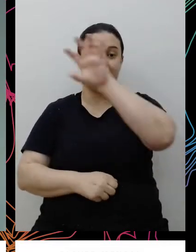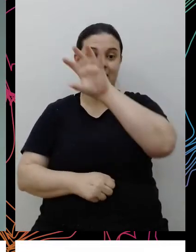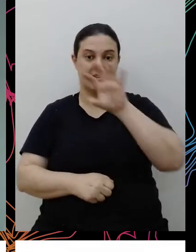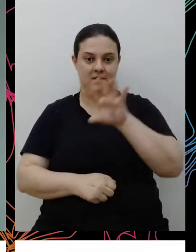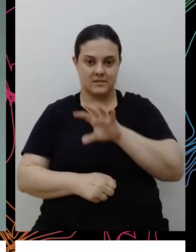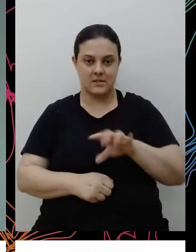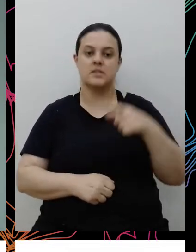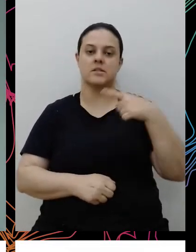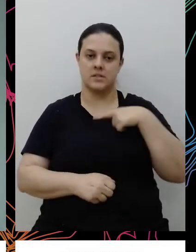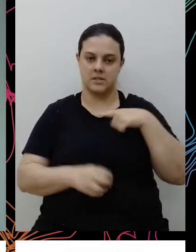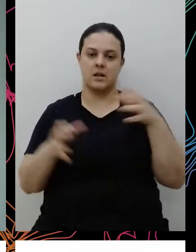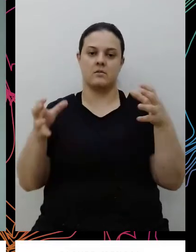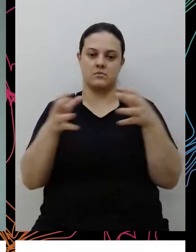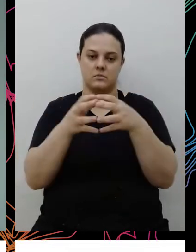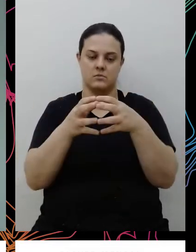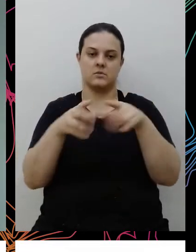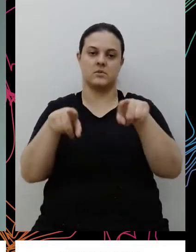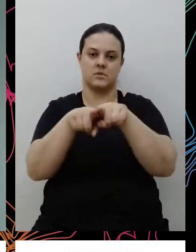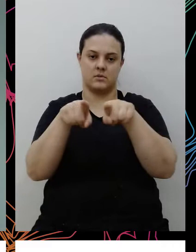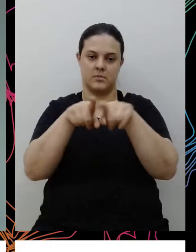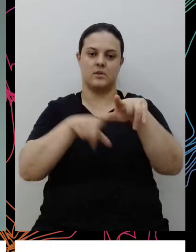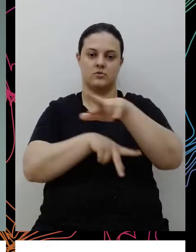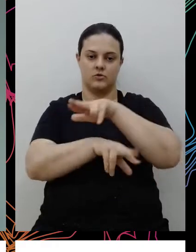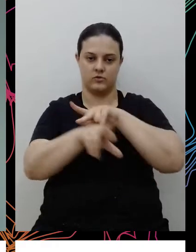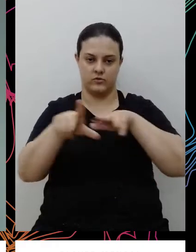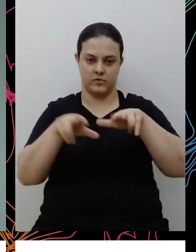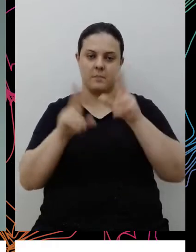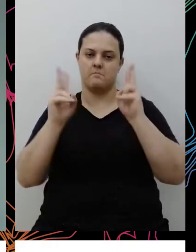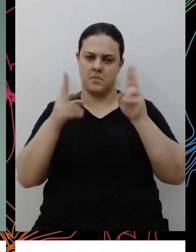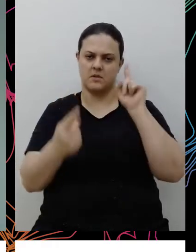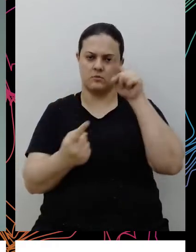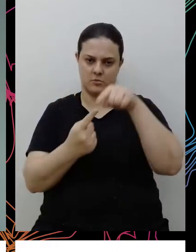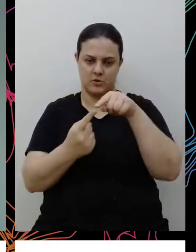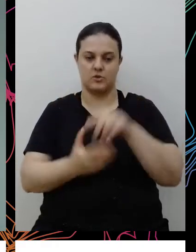gente também tem os nossos comitês regionais de diversidade, que tem o mesmo objetivo.